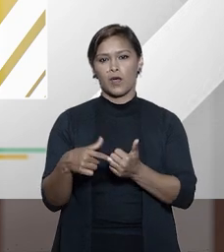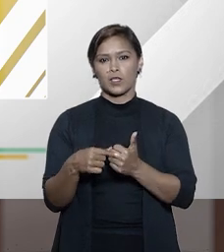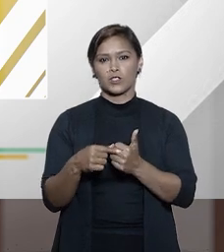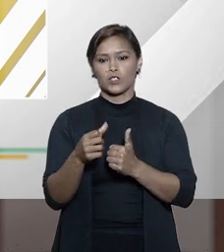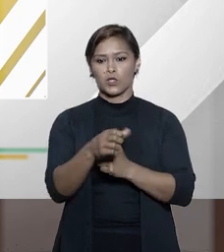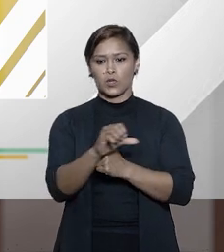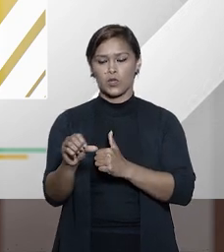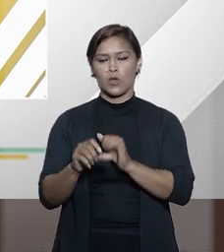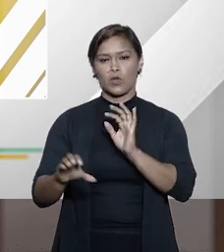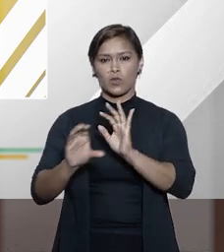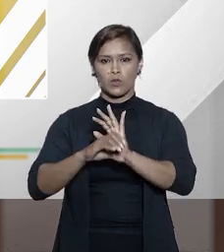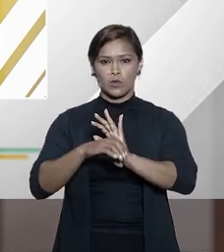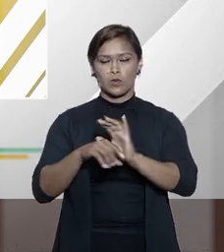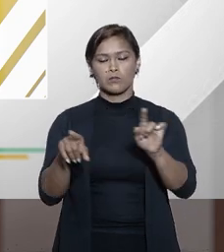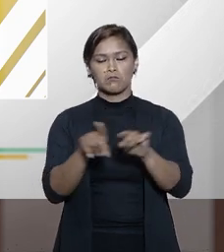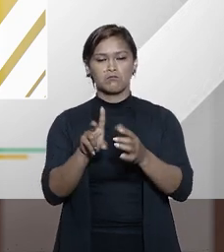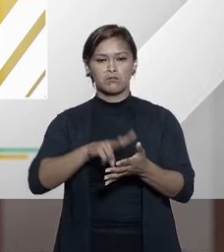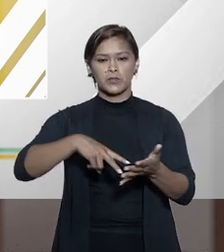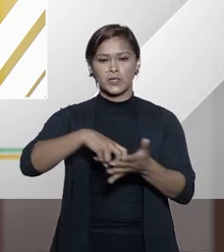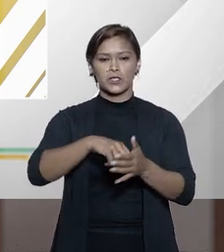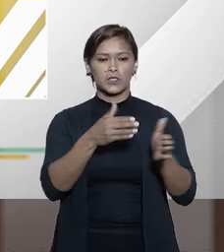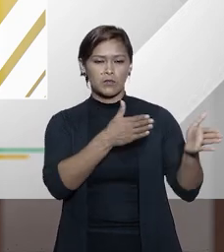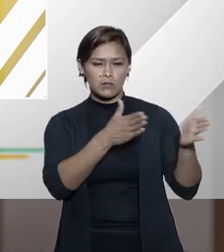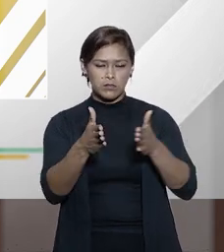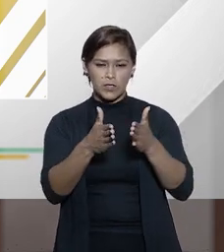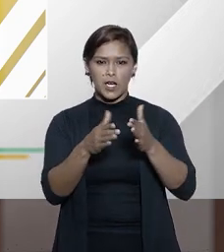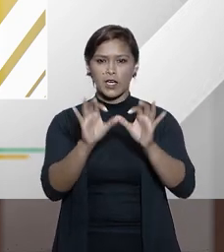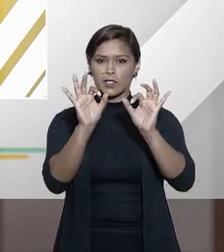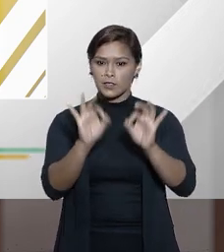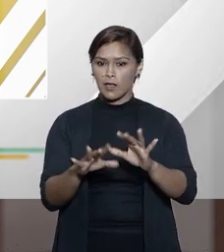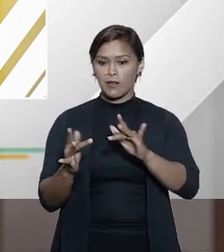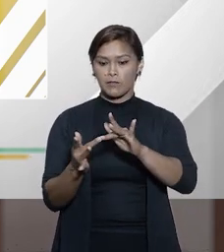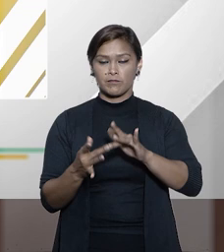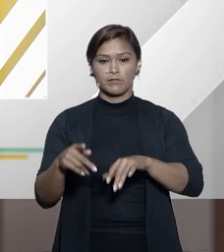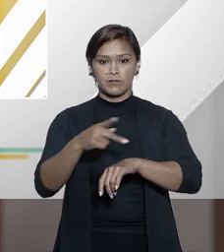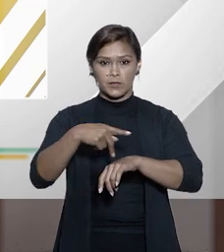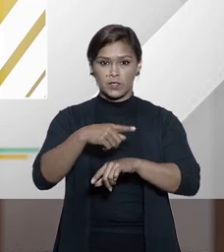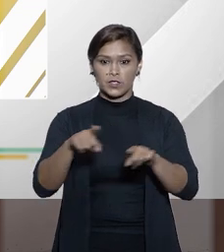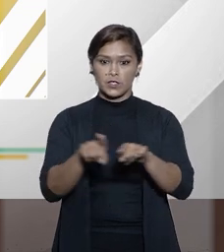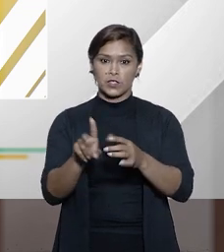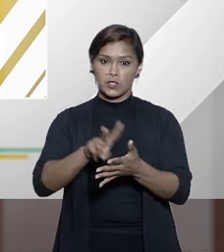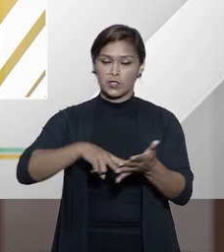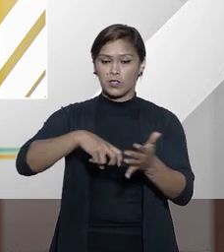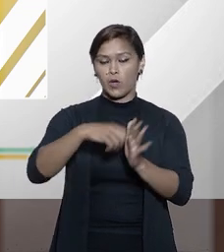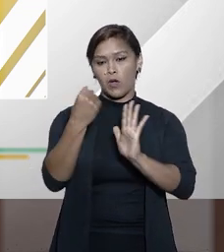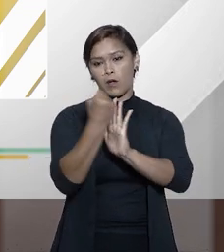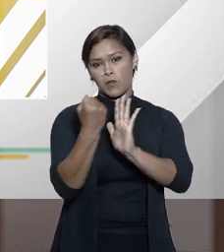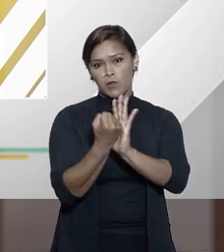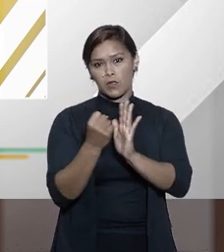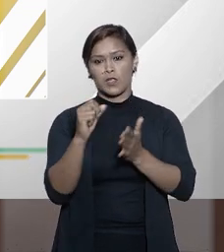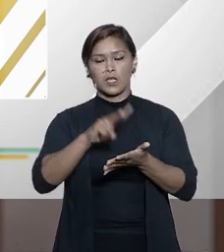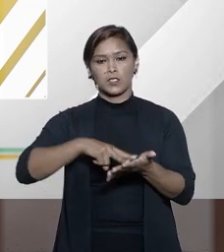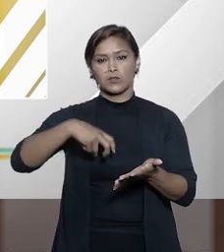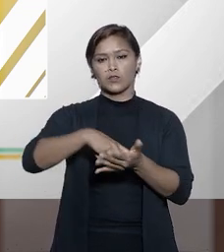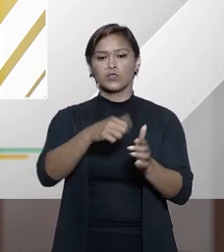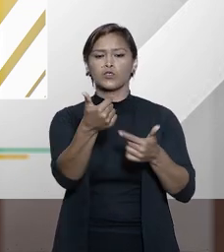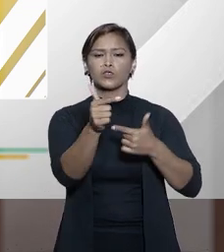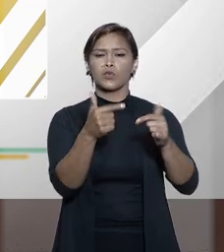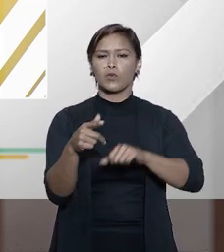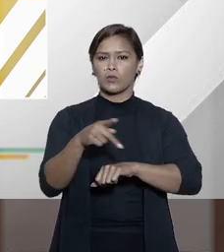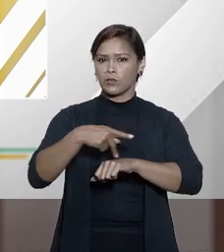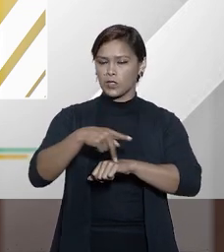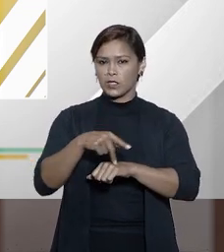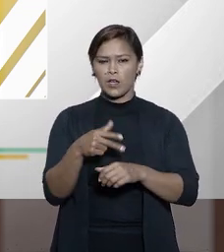9º do Código Penal que norteia a eficácia da sentença penal estrangeira ou a homologação de sentença penal de outro